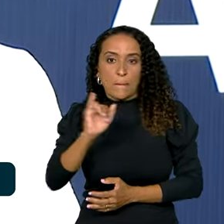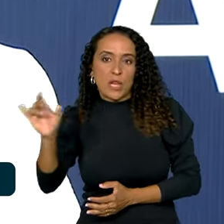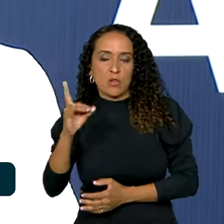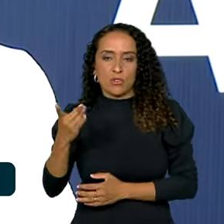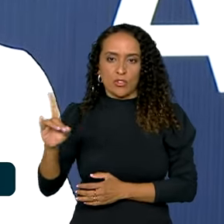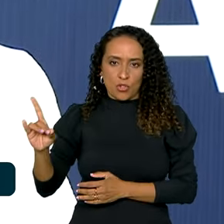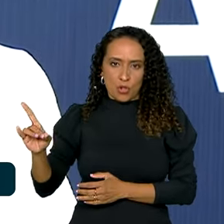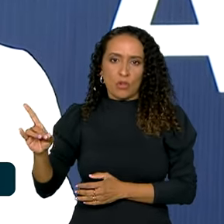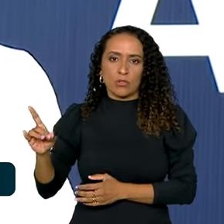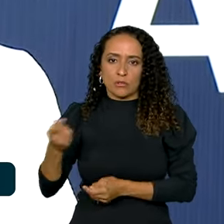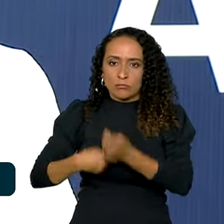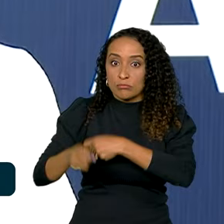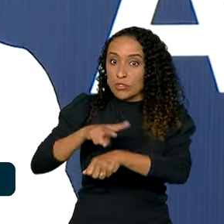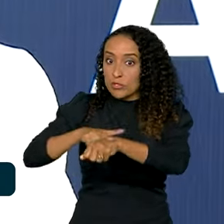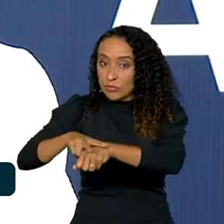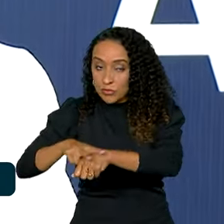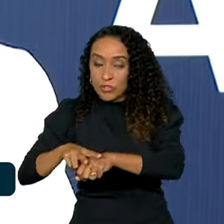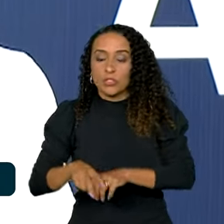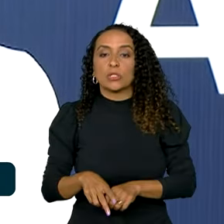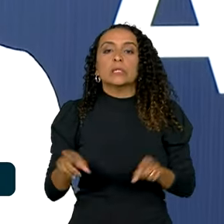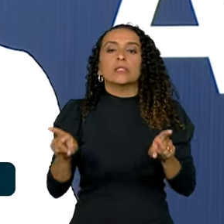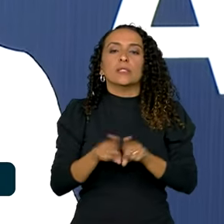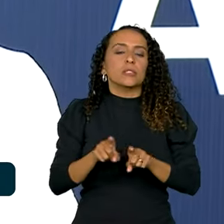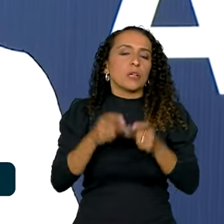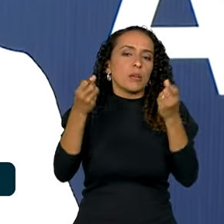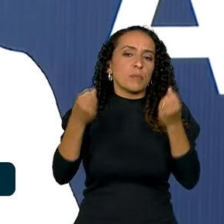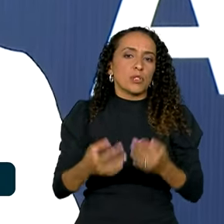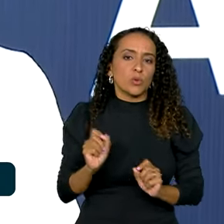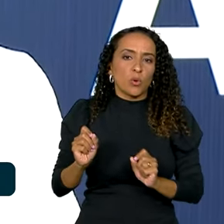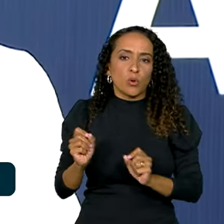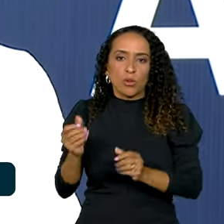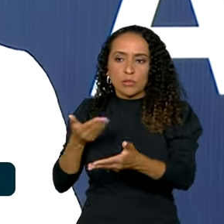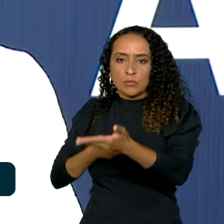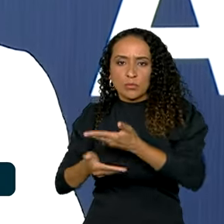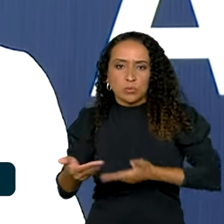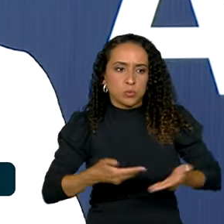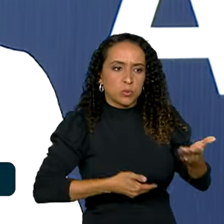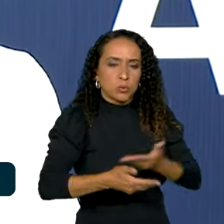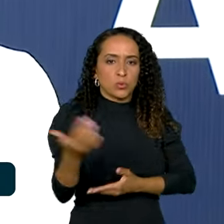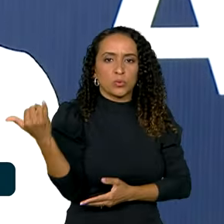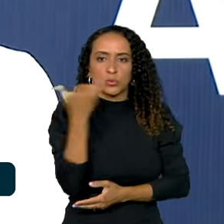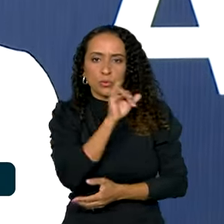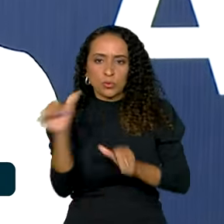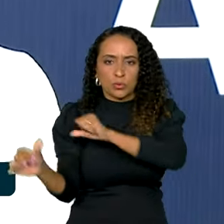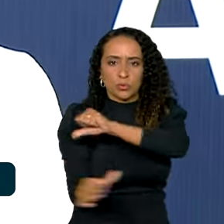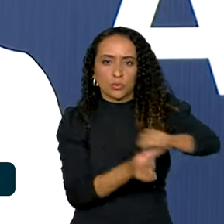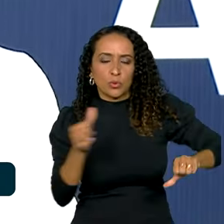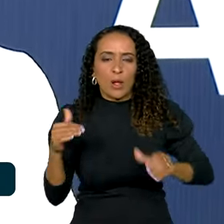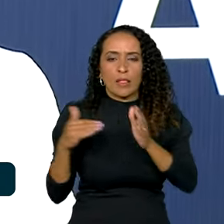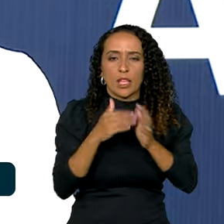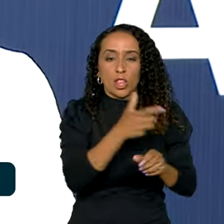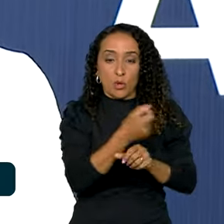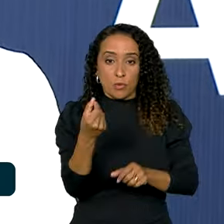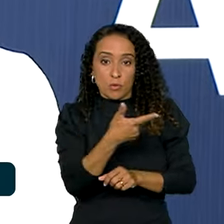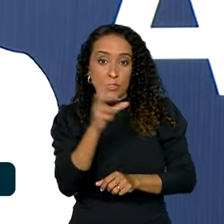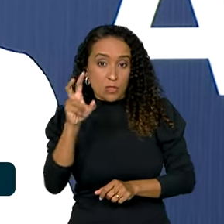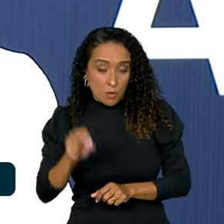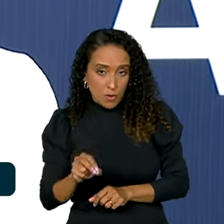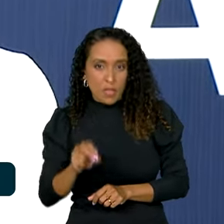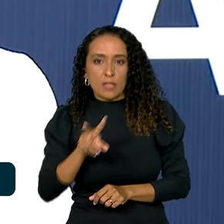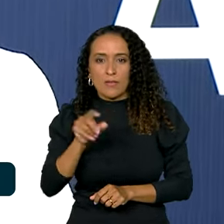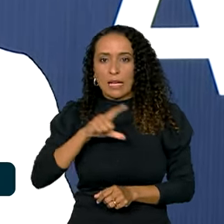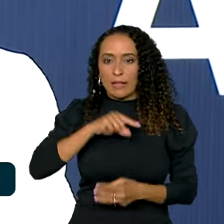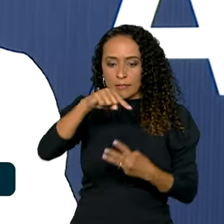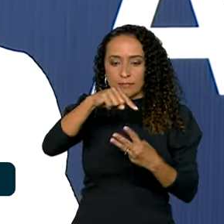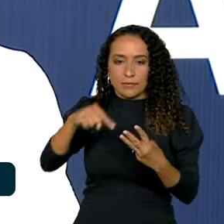dólares em economia verde. Segundo ela, com a transição energética até 2050, haverá 3